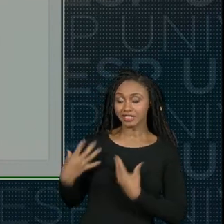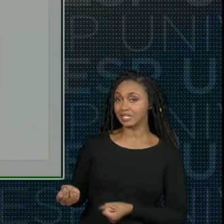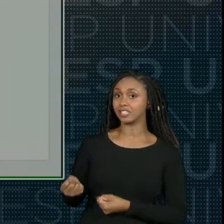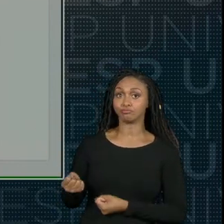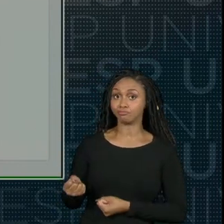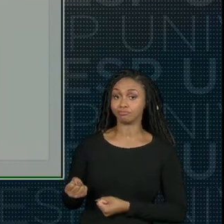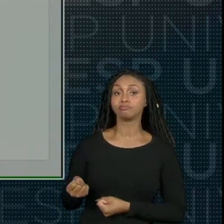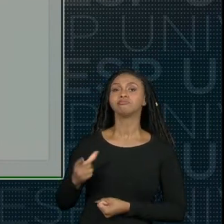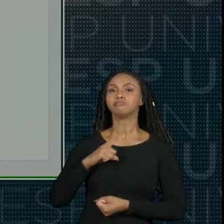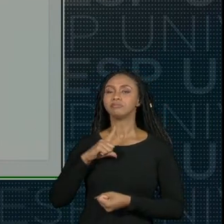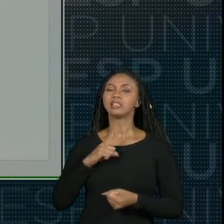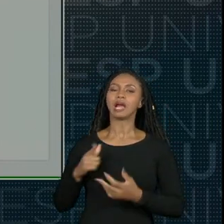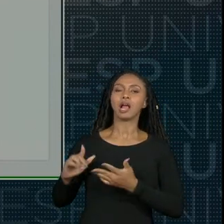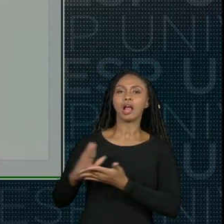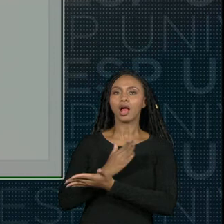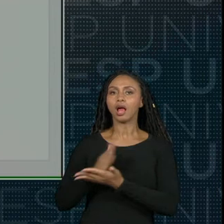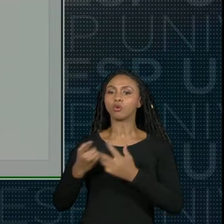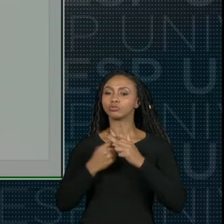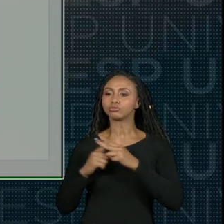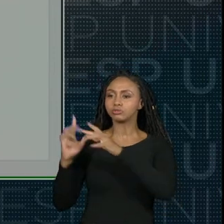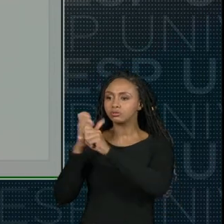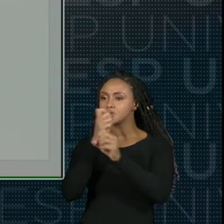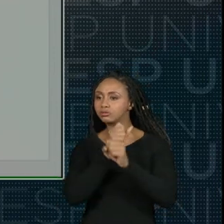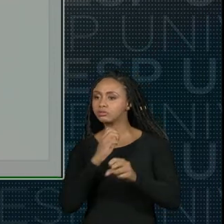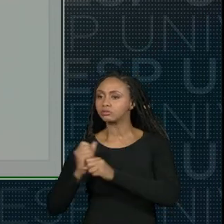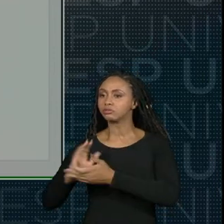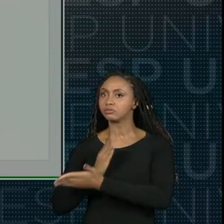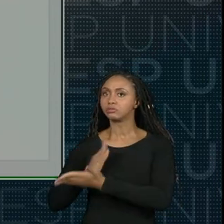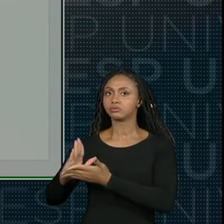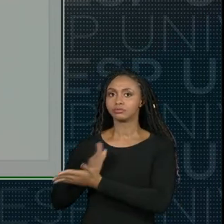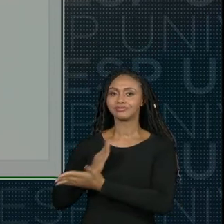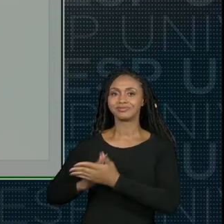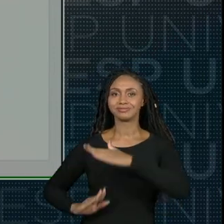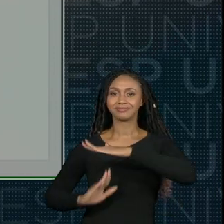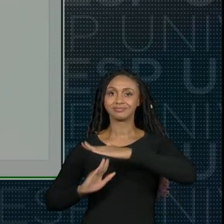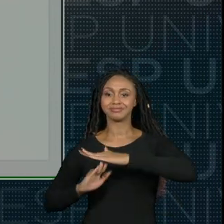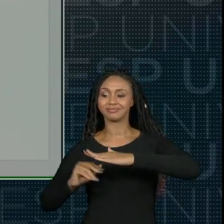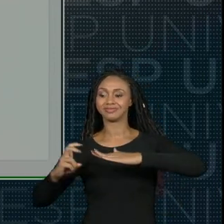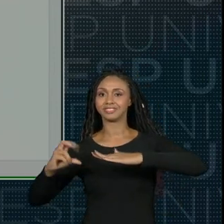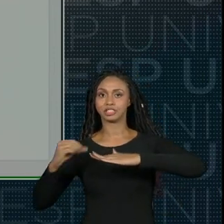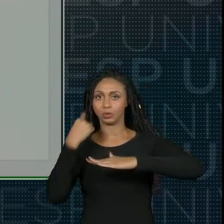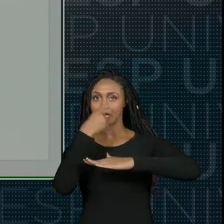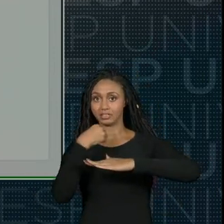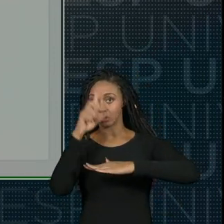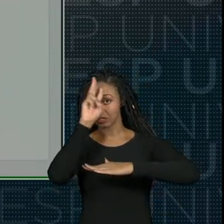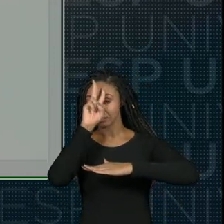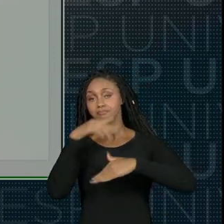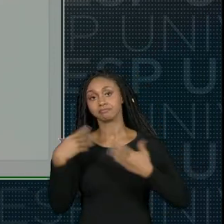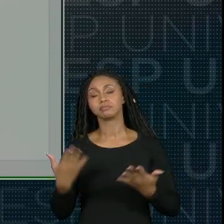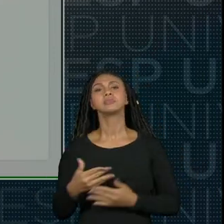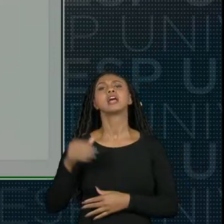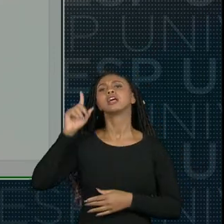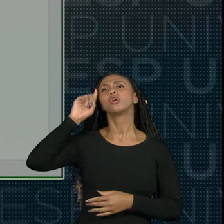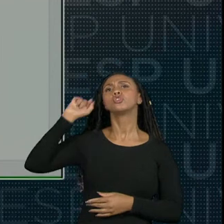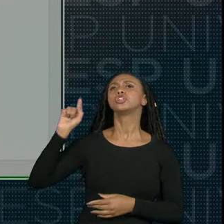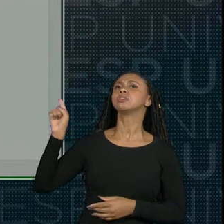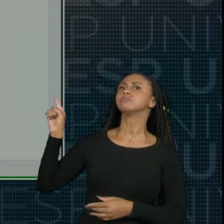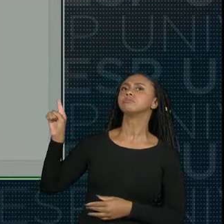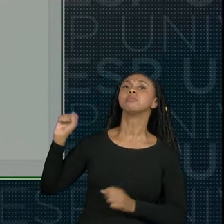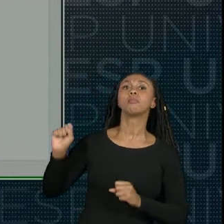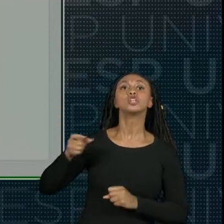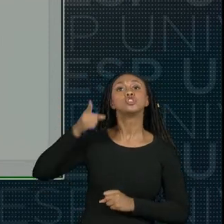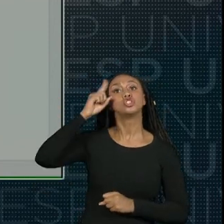ajustes de carga horária com limite de 50 horas a data o aluno pode colocar a data da